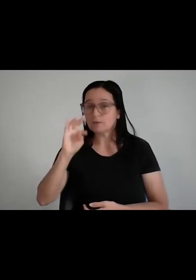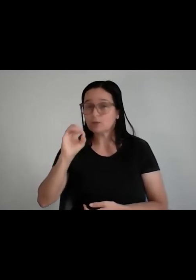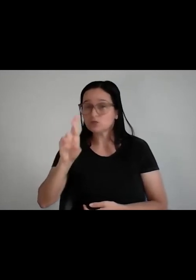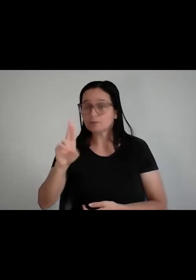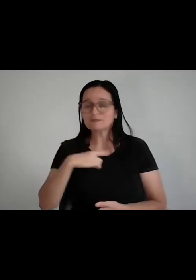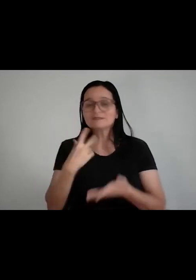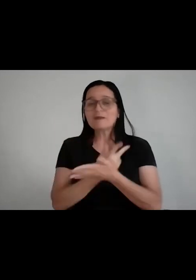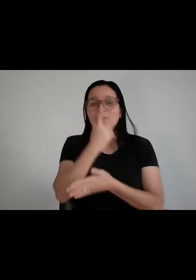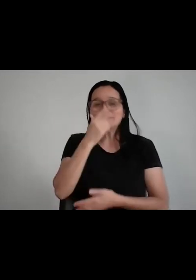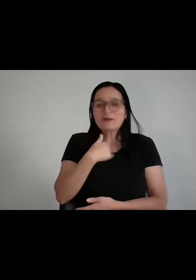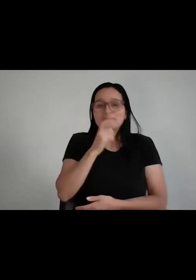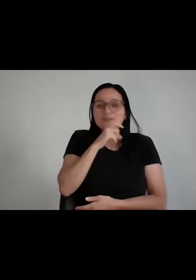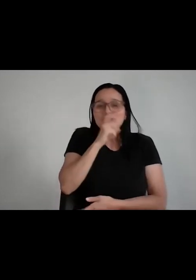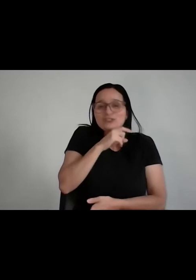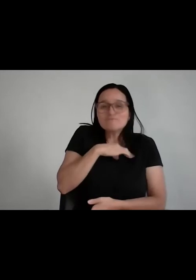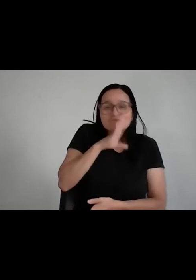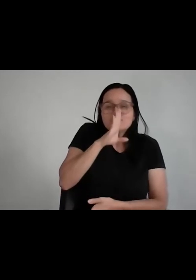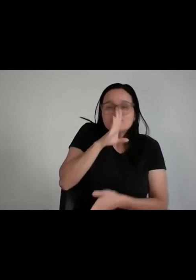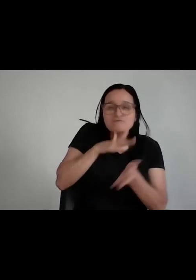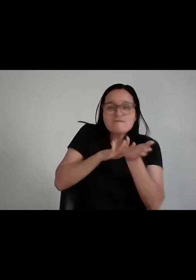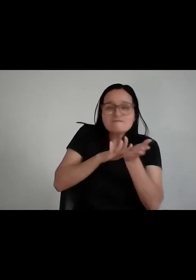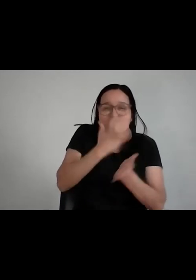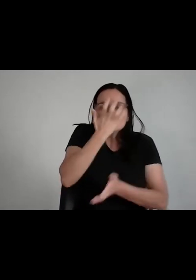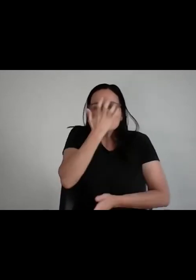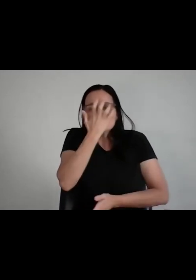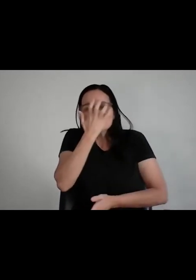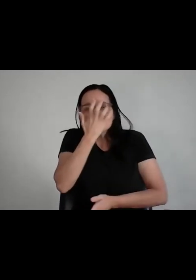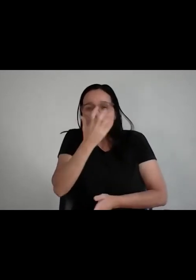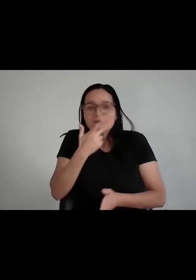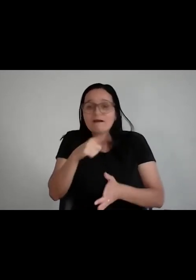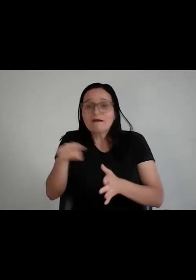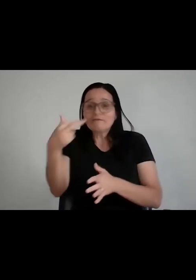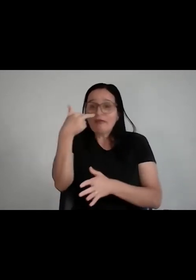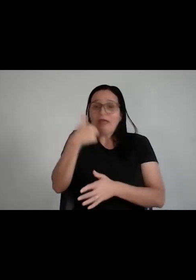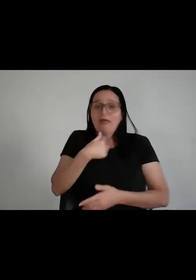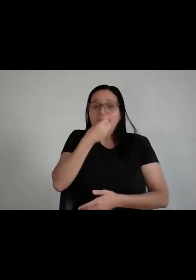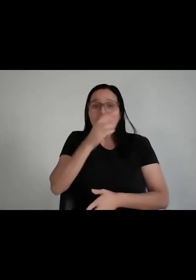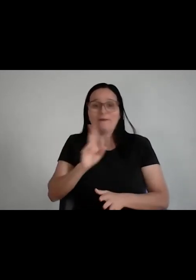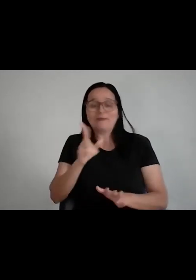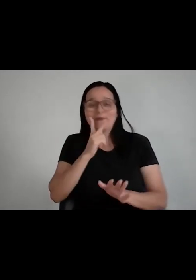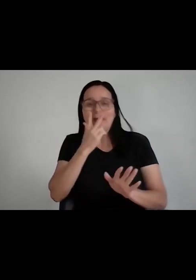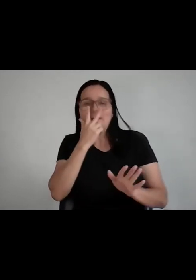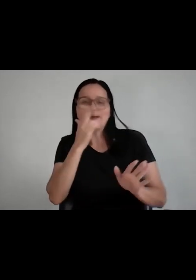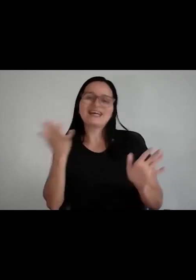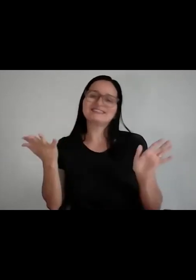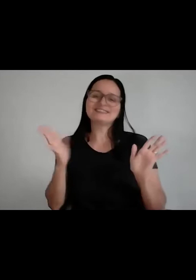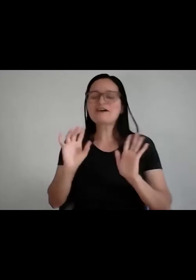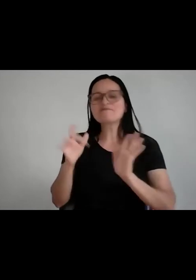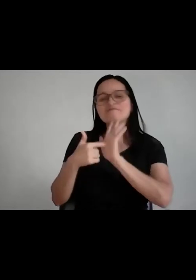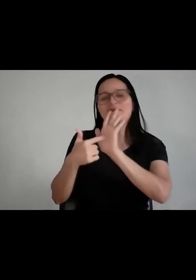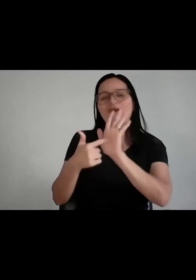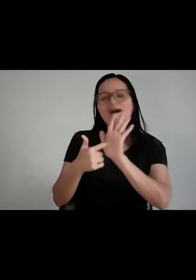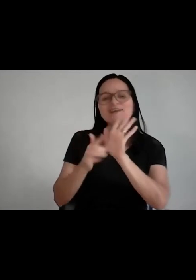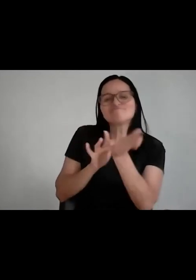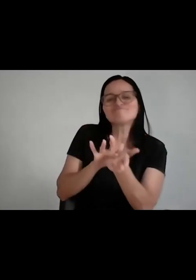descobrir que você não é bom. Que você... É aquela coisa, você só vive de stories. Na vida real, você não é nada